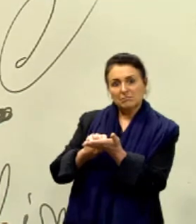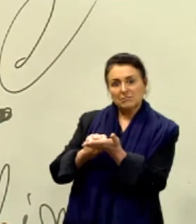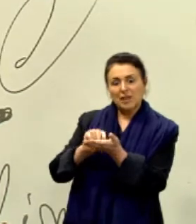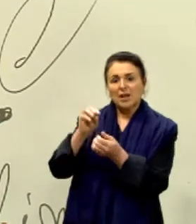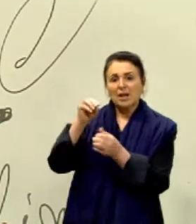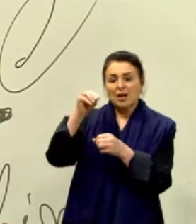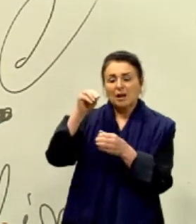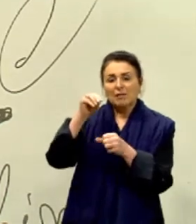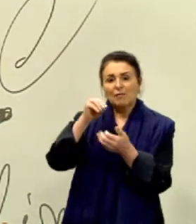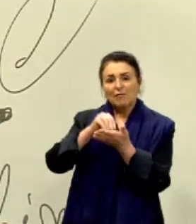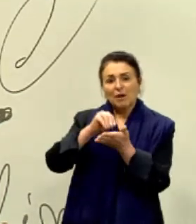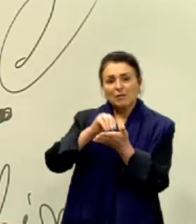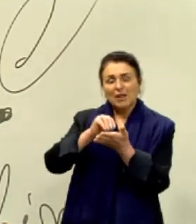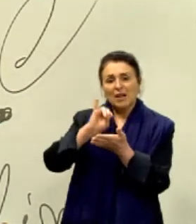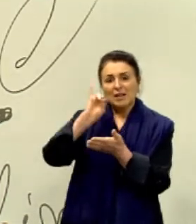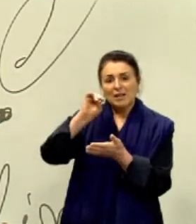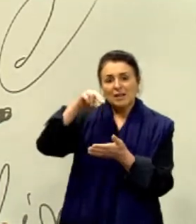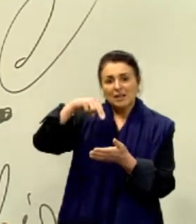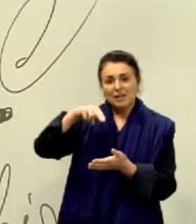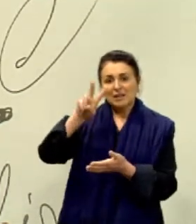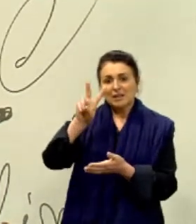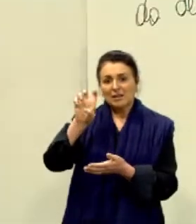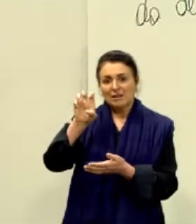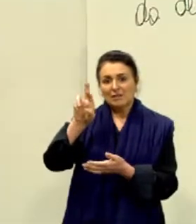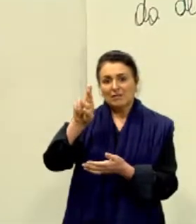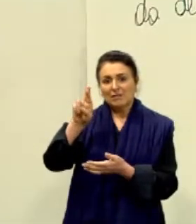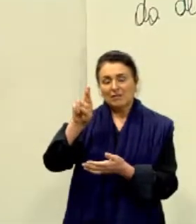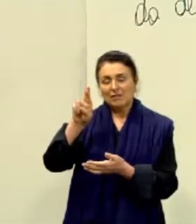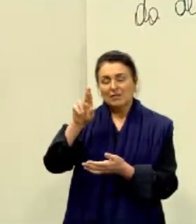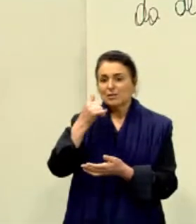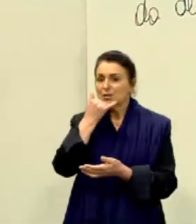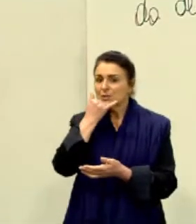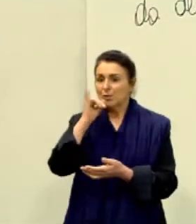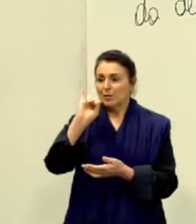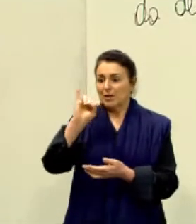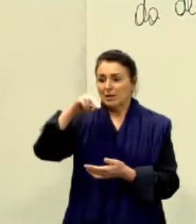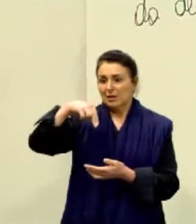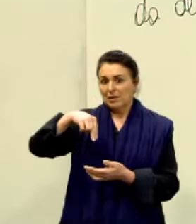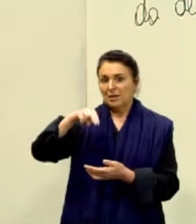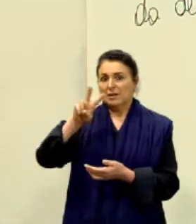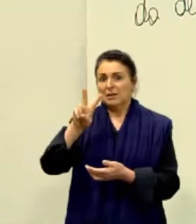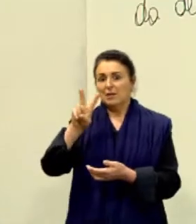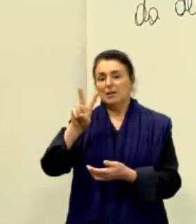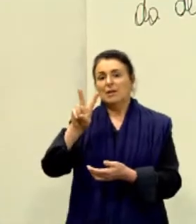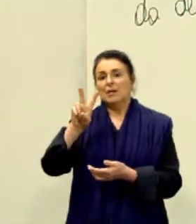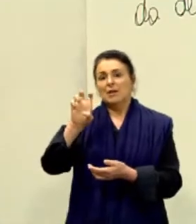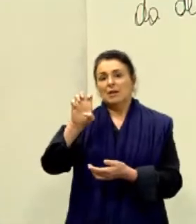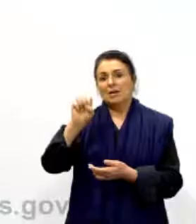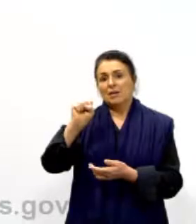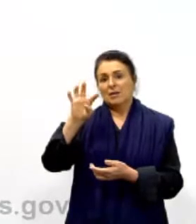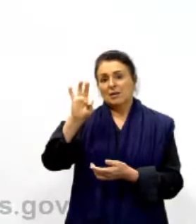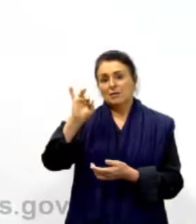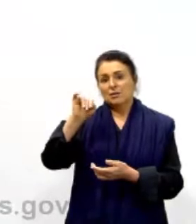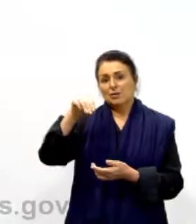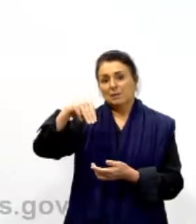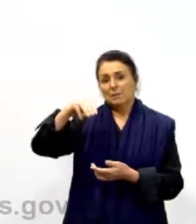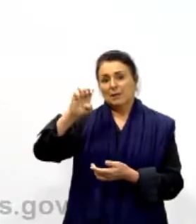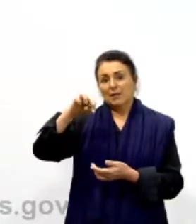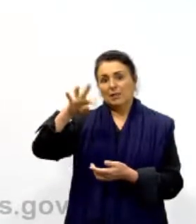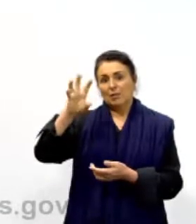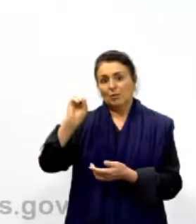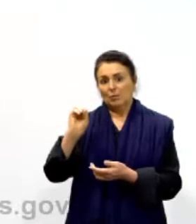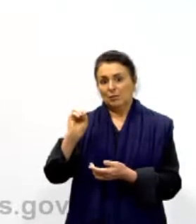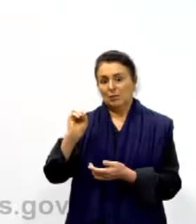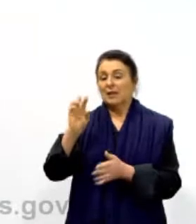investimento. Tudo isso o texto 4 está me dizendo, gente, tá? Outra questão.